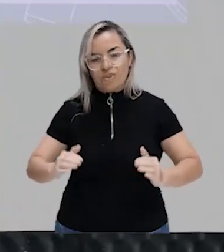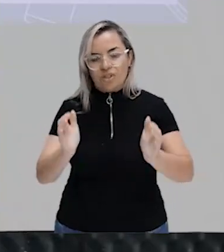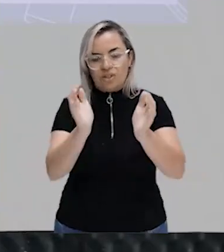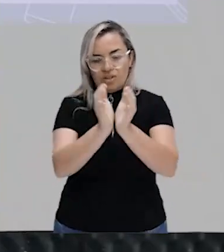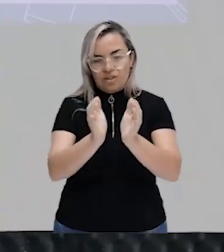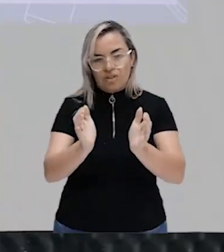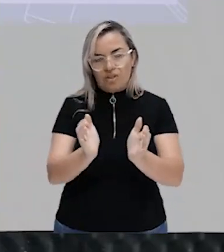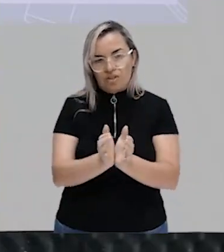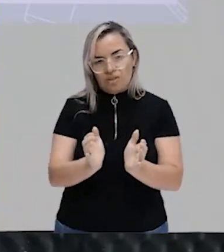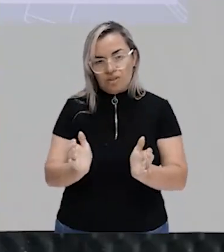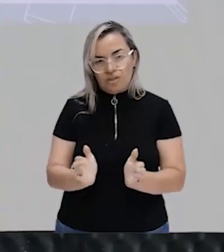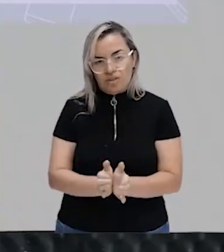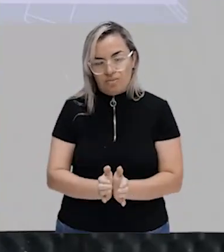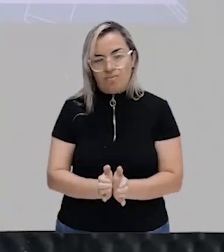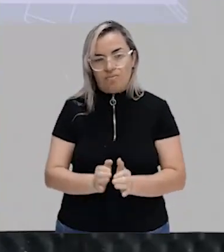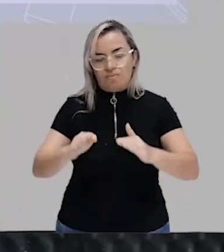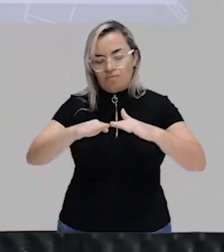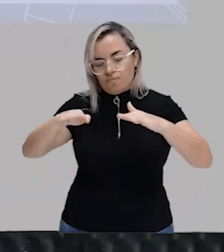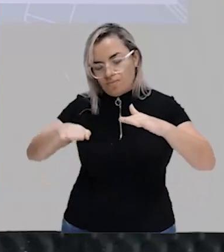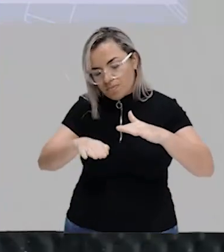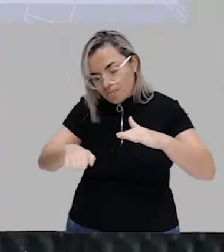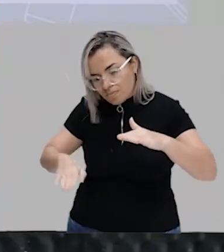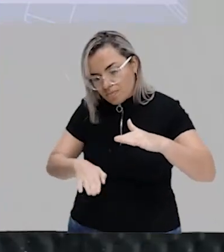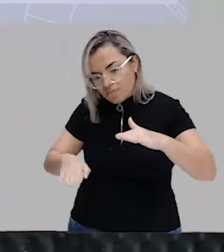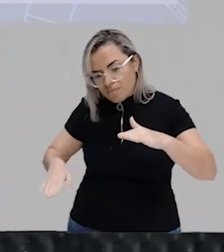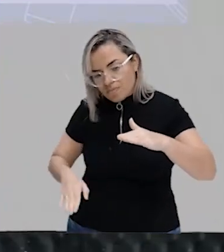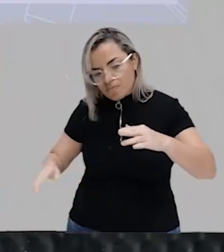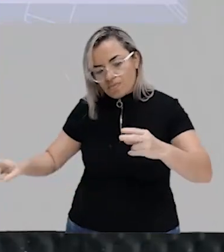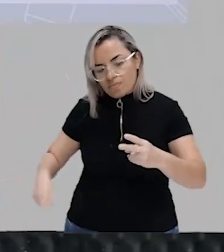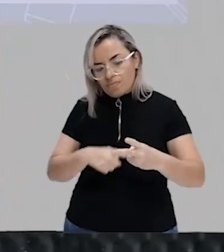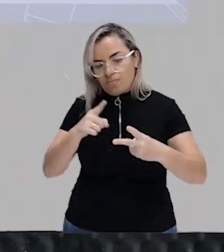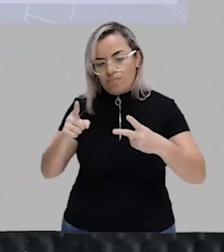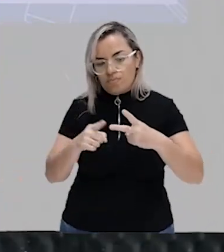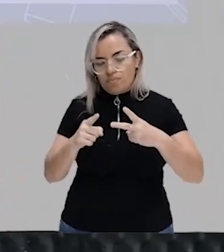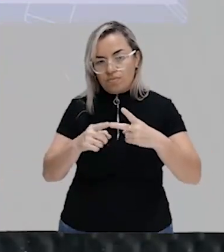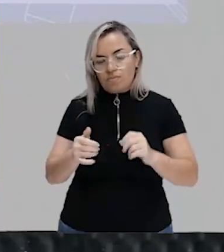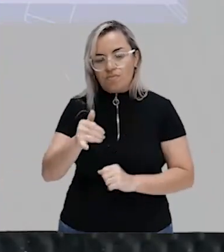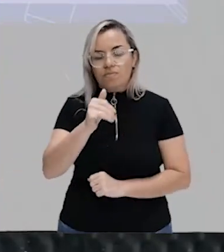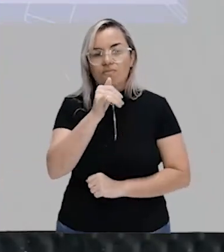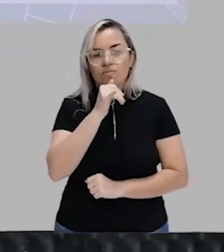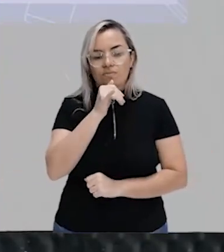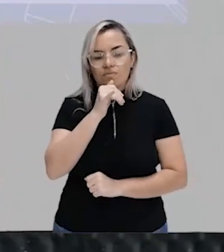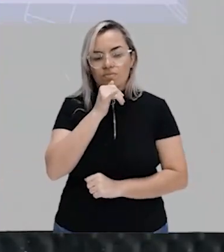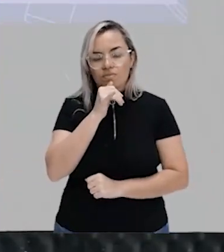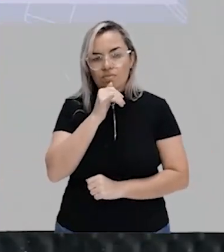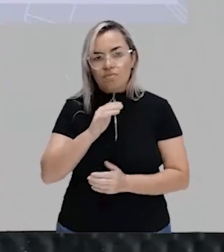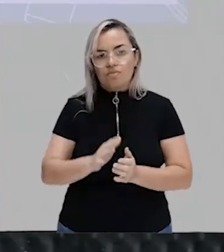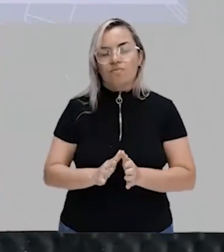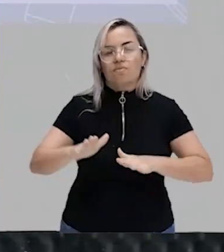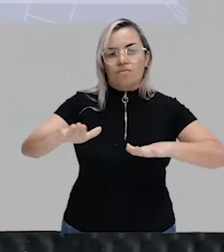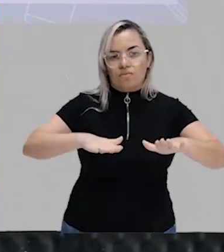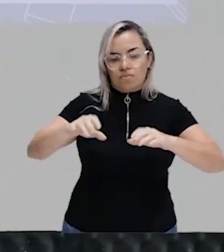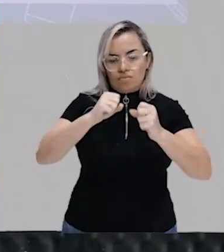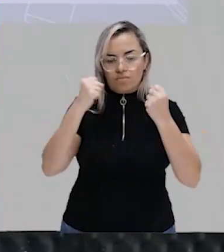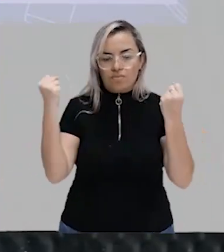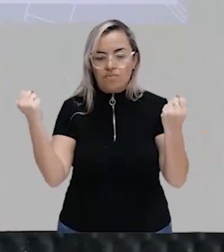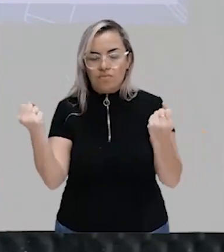caindo, está descendo. E aí a gente chama esse exemplo de mobilidade social vertical